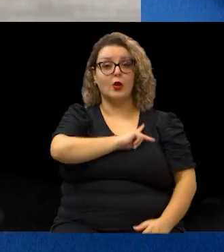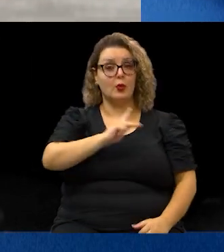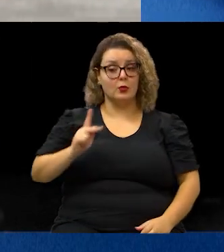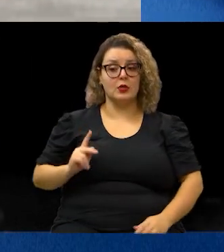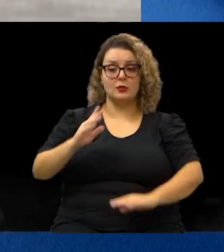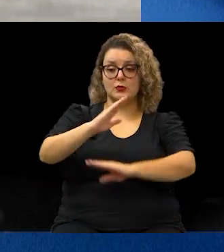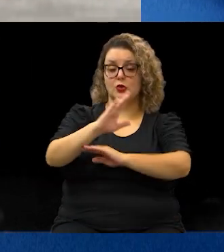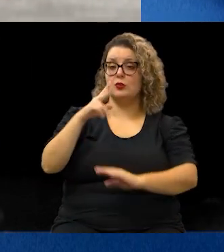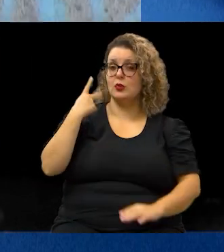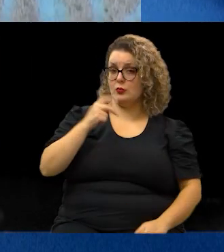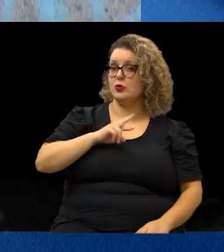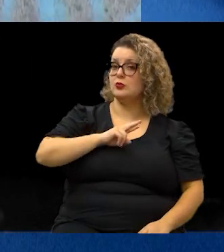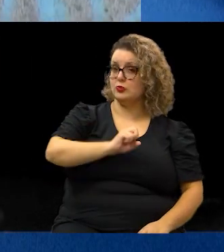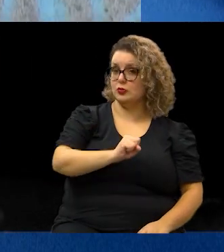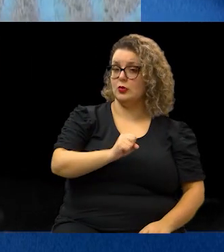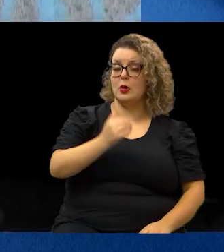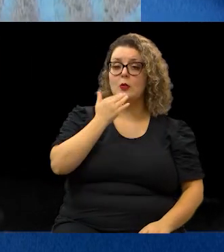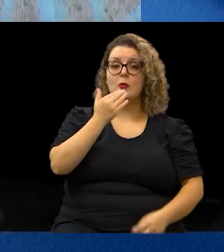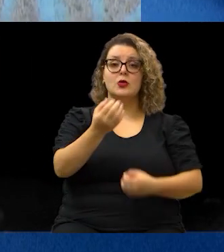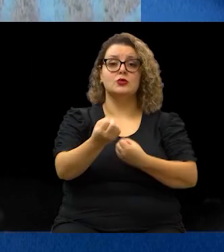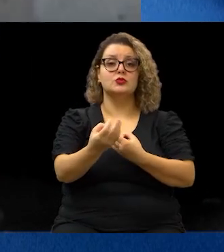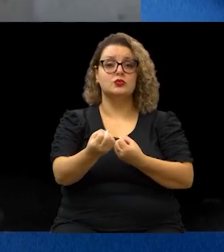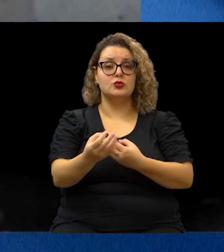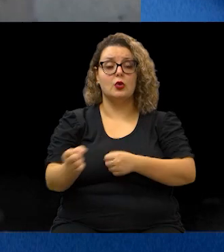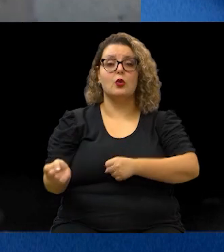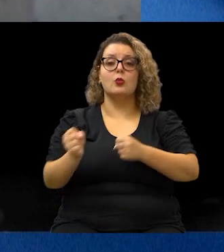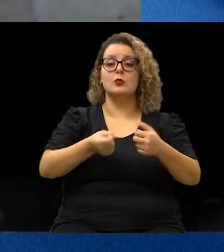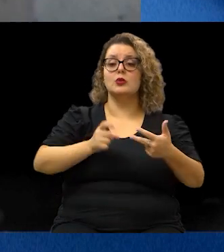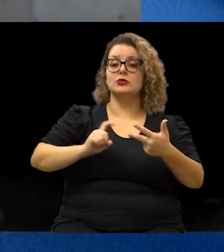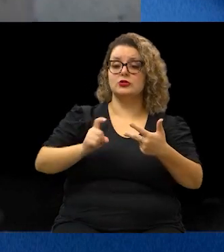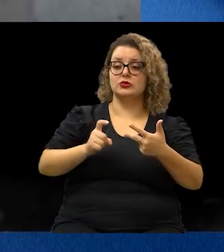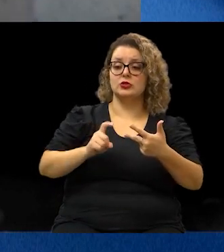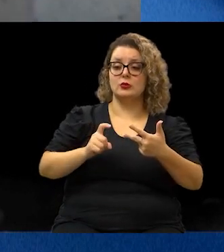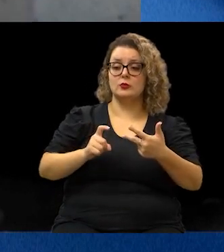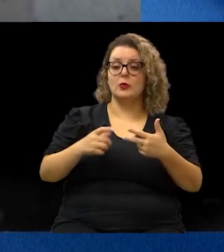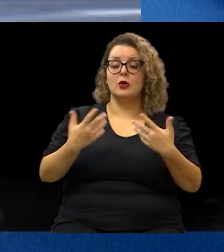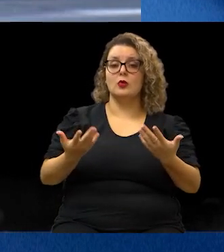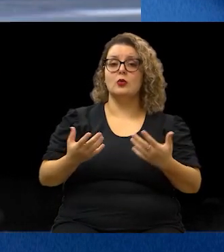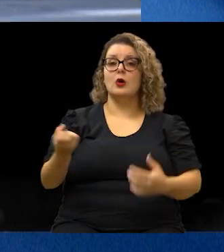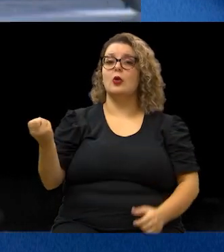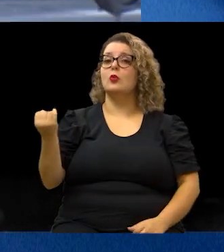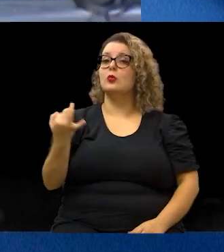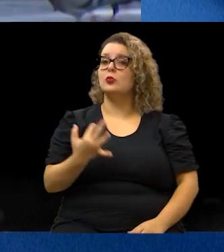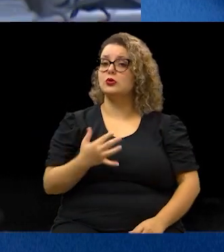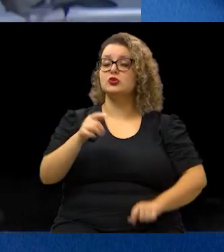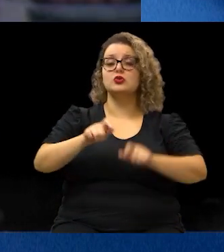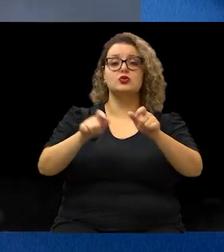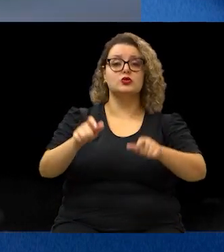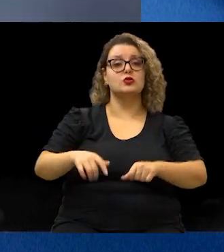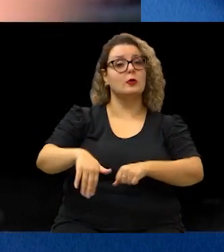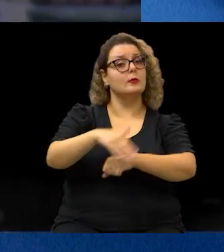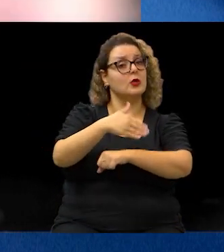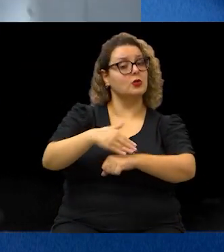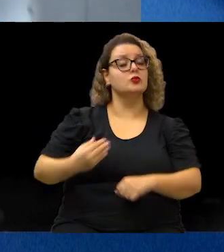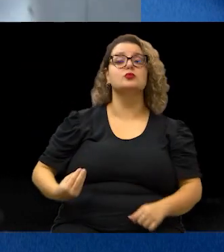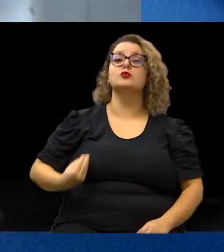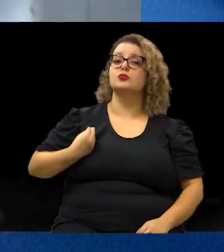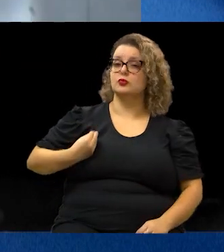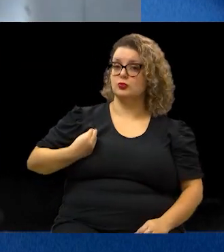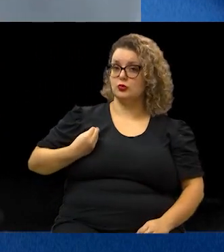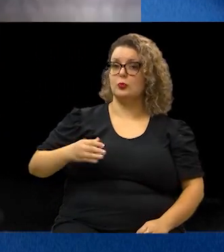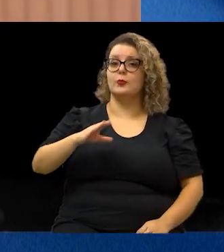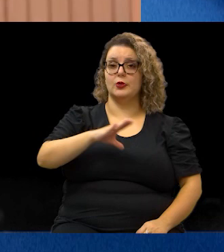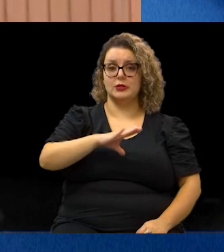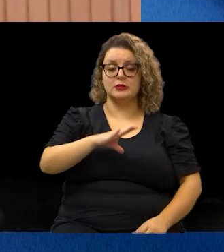Câmara, vereador Luiz Rossini, pede informações ao Poder Executivo sobre a quantidade de pessoas em situação de rua no